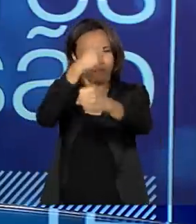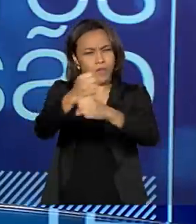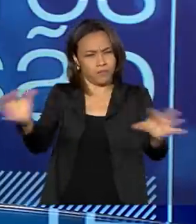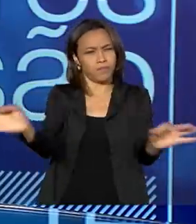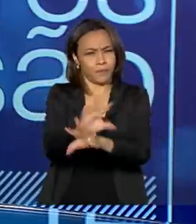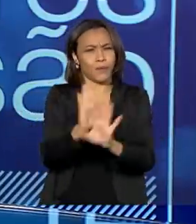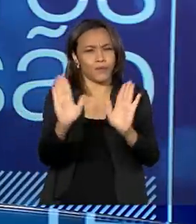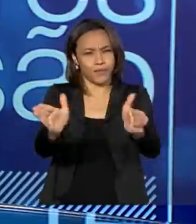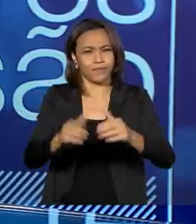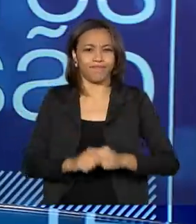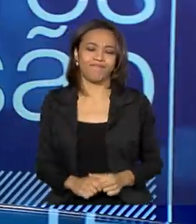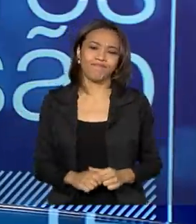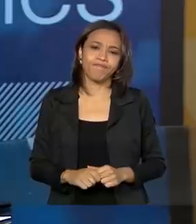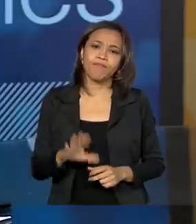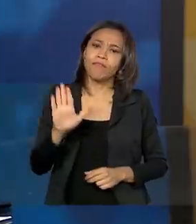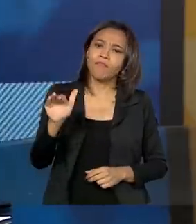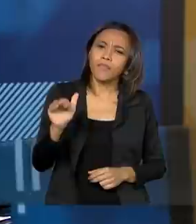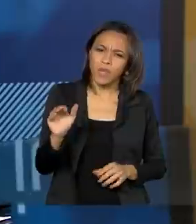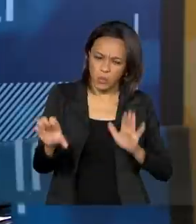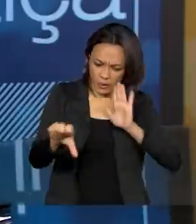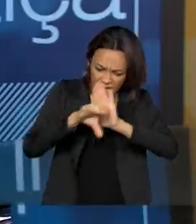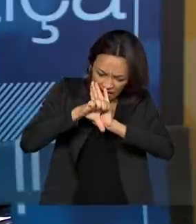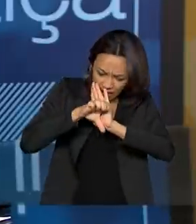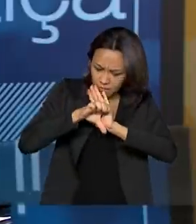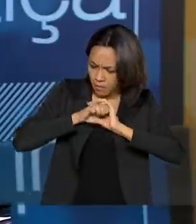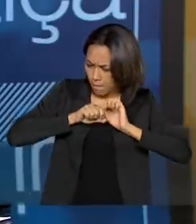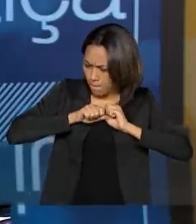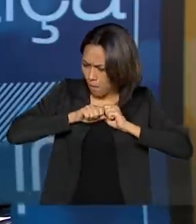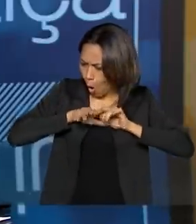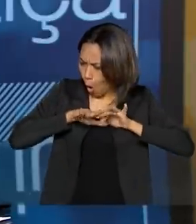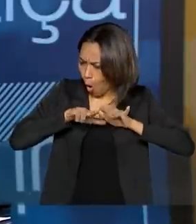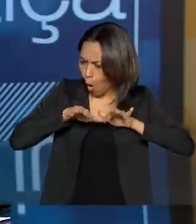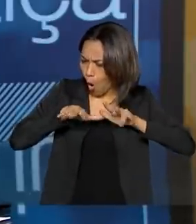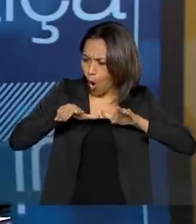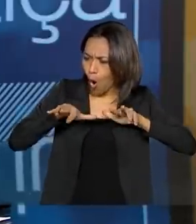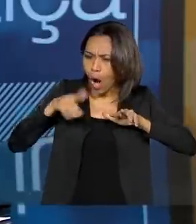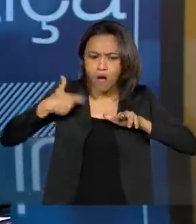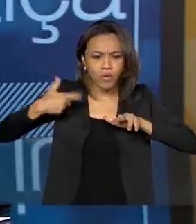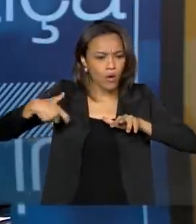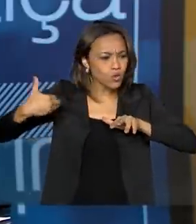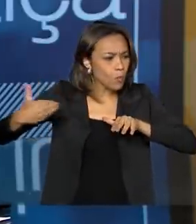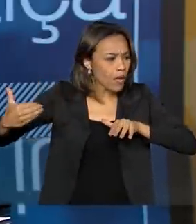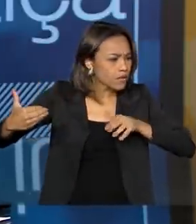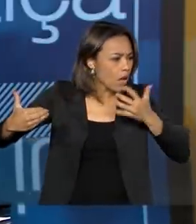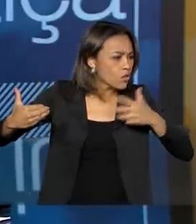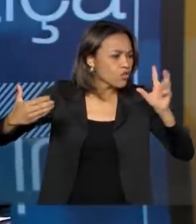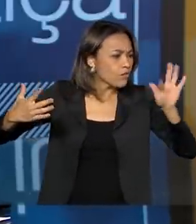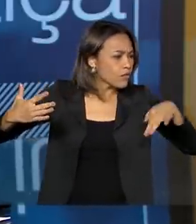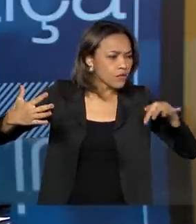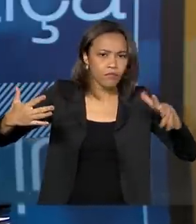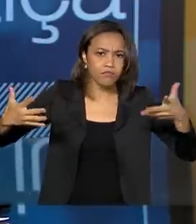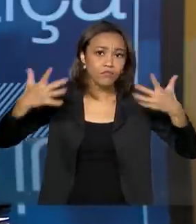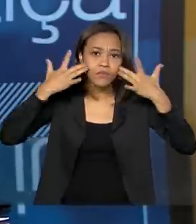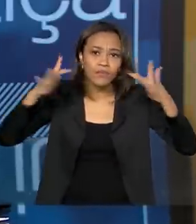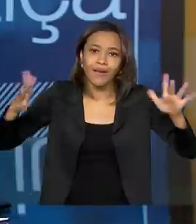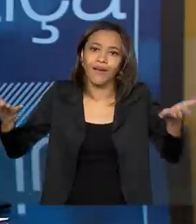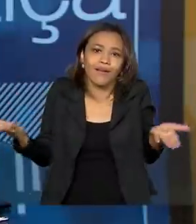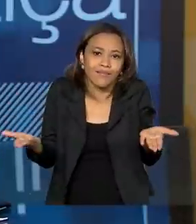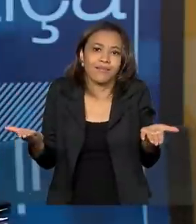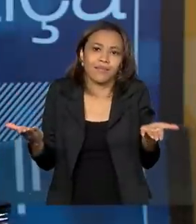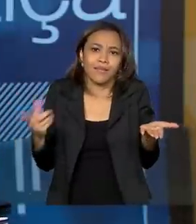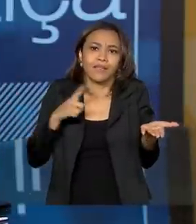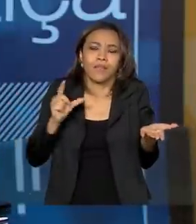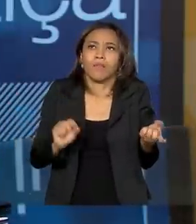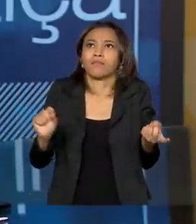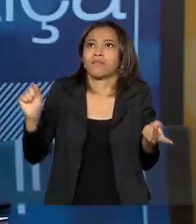estar pronto. O crime é uma coisa meio difusa, né, secretário? Você não sabe onde ele começa, onde ele termina. No Brasil, você tem essas grandes